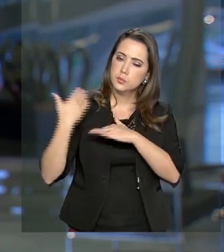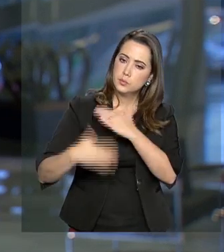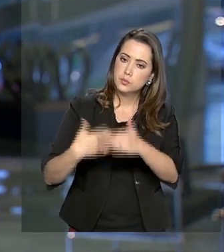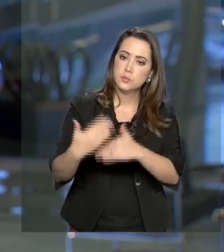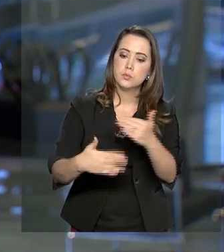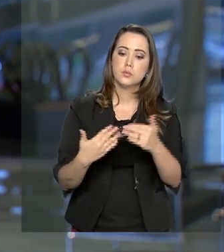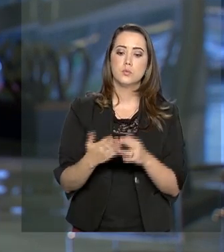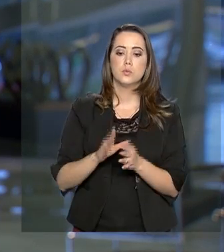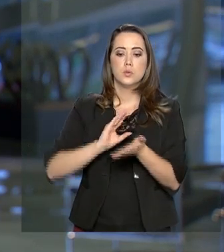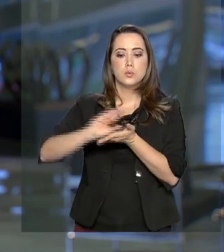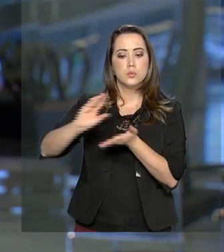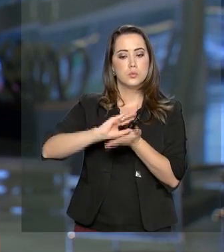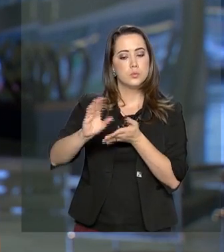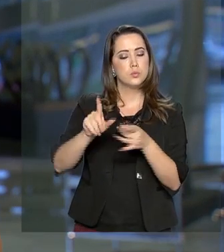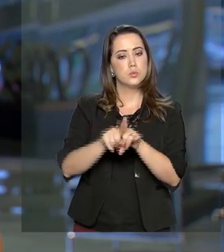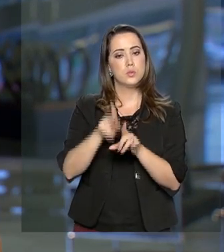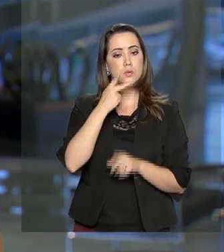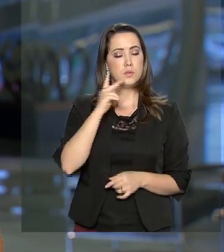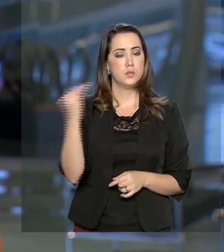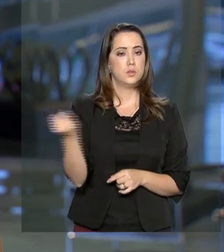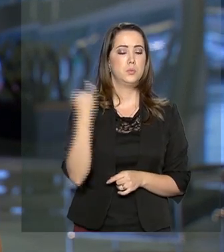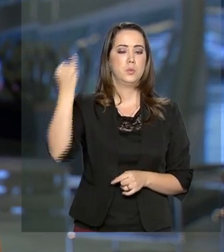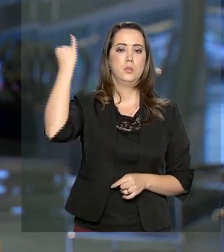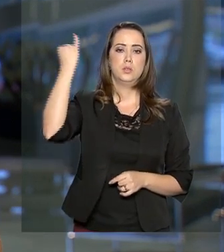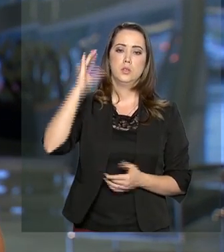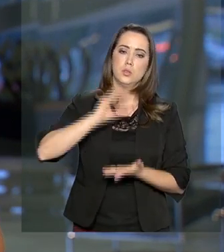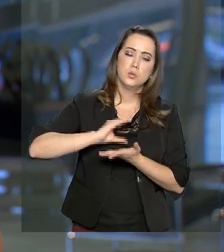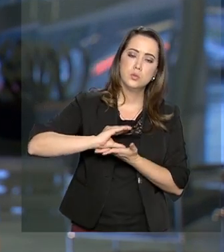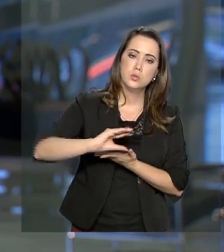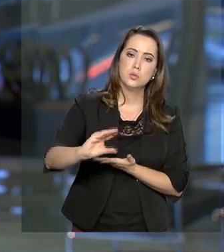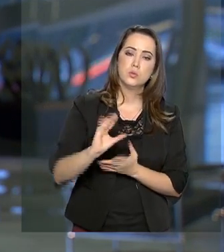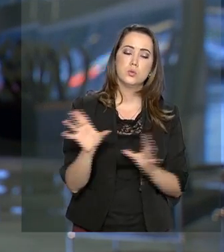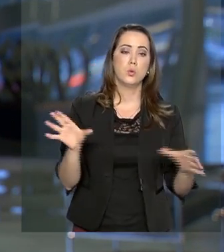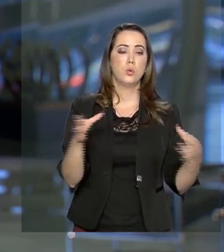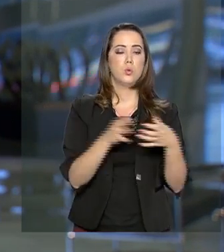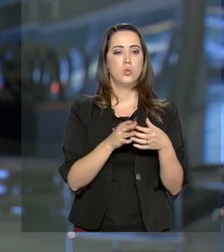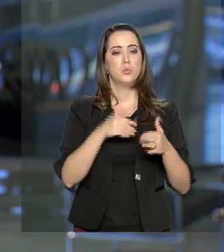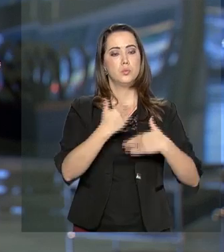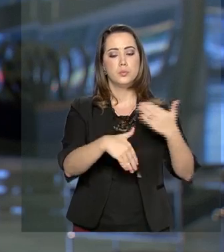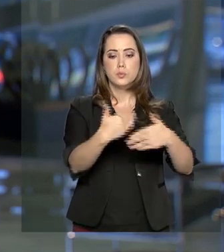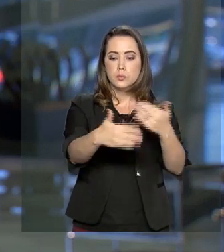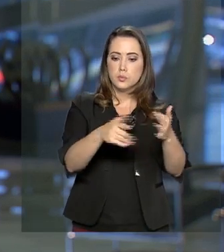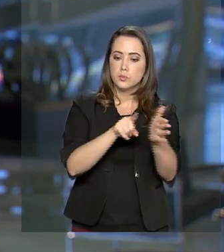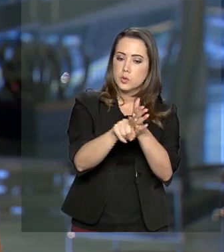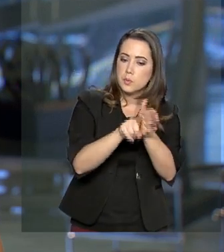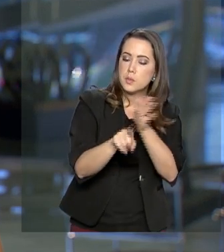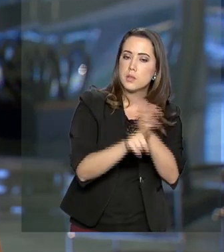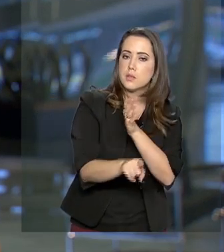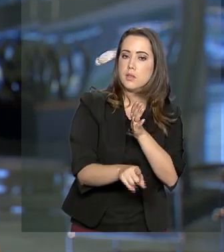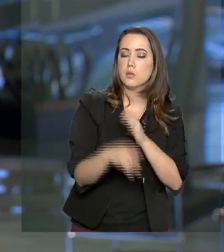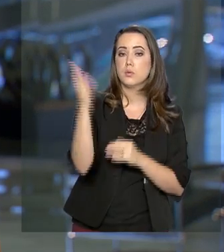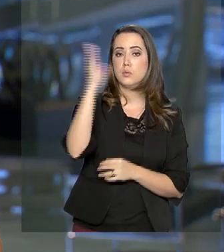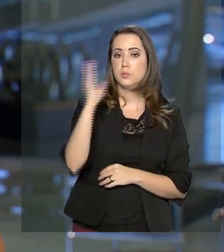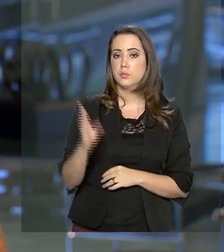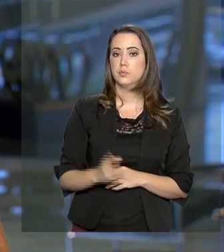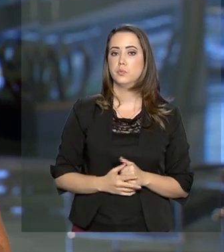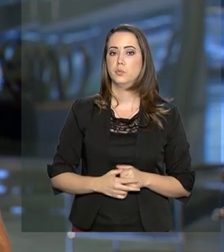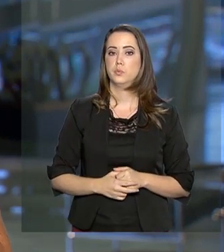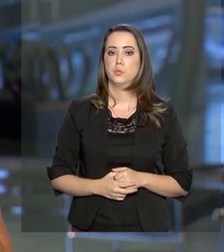os investimentos, ele destacou a importância de investimentos nessa área para manter os pesquisadores no Brasil.